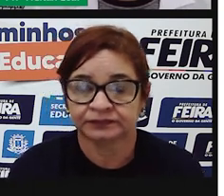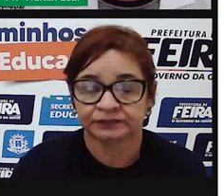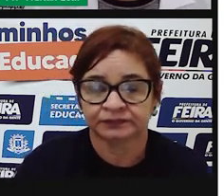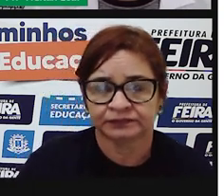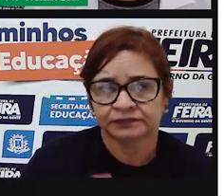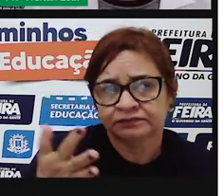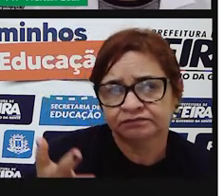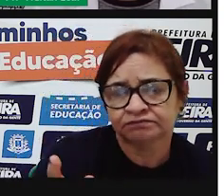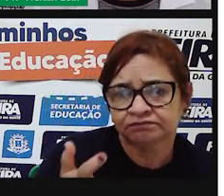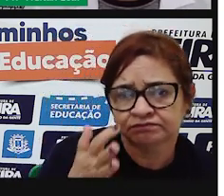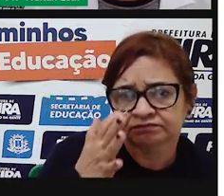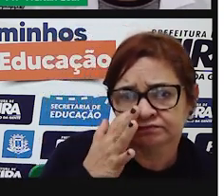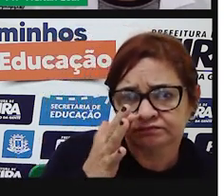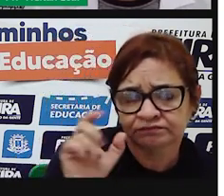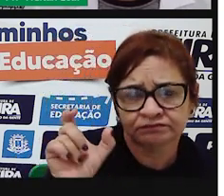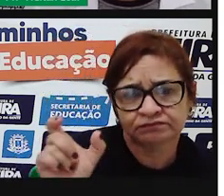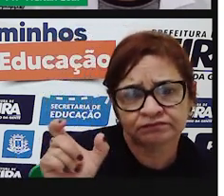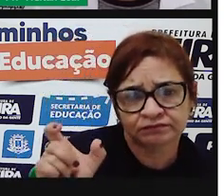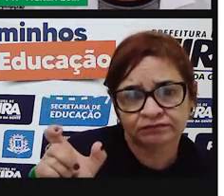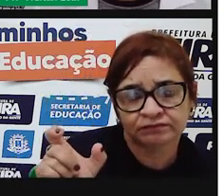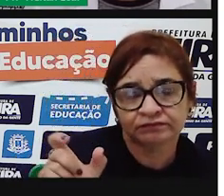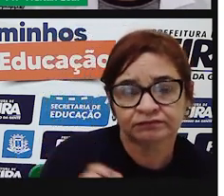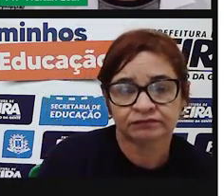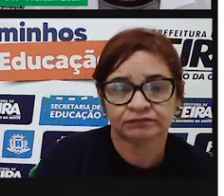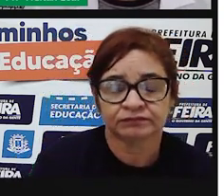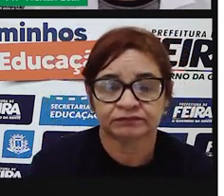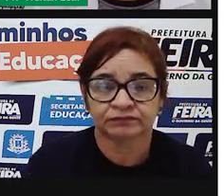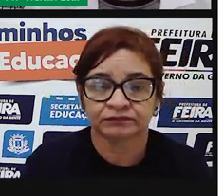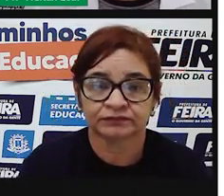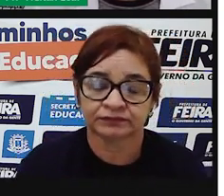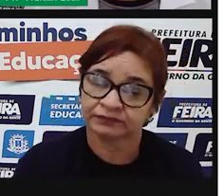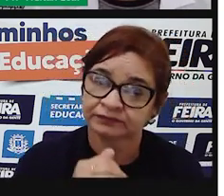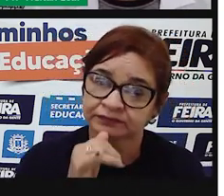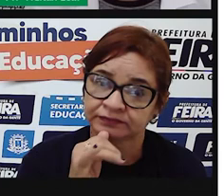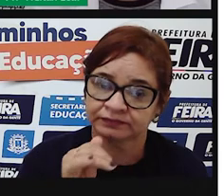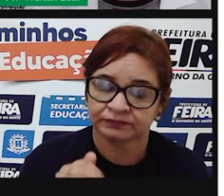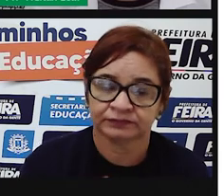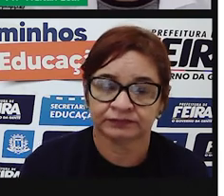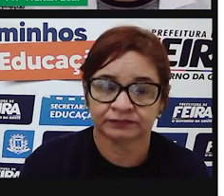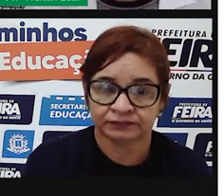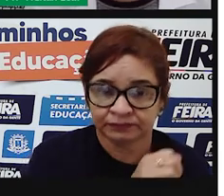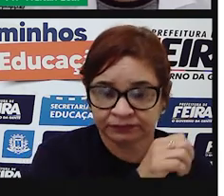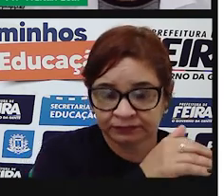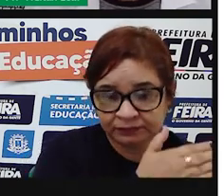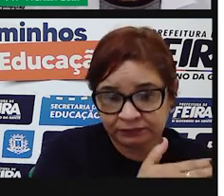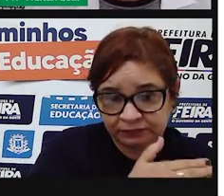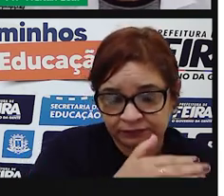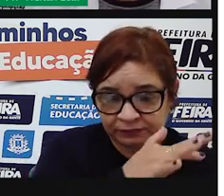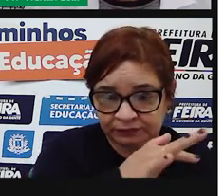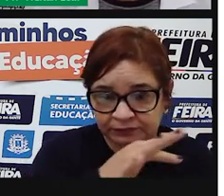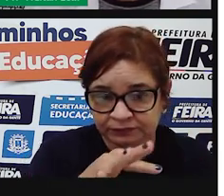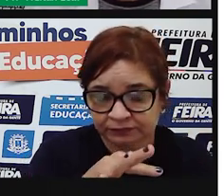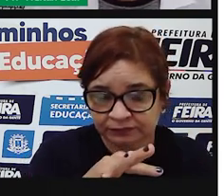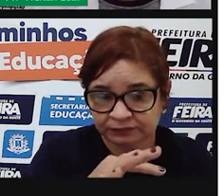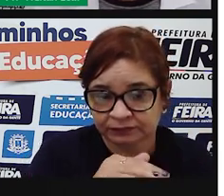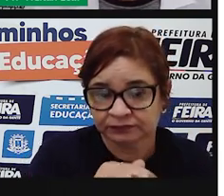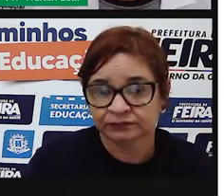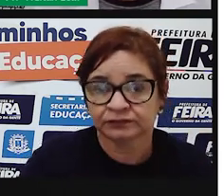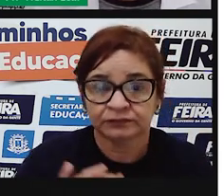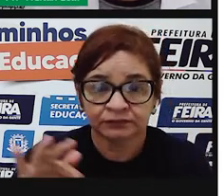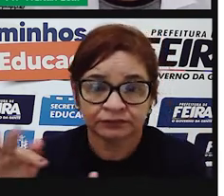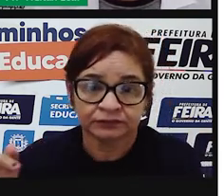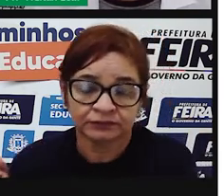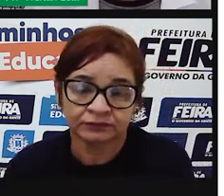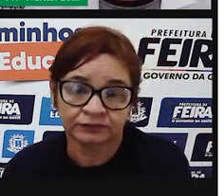uma observação, um detalhe. Então, intercalar é colocar entre, muitas vezes no final, para